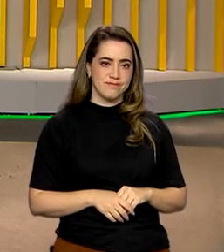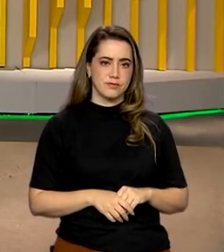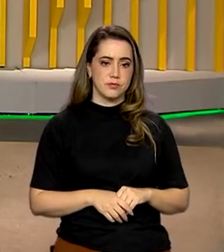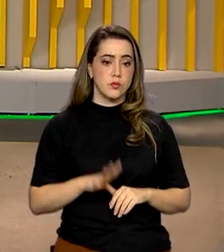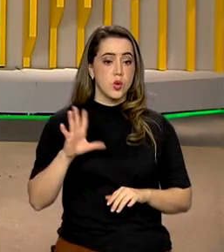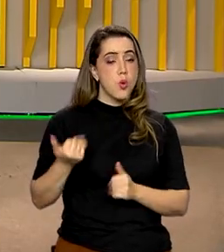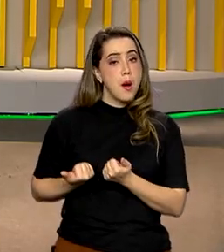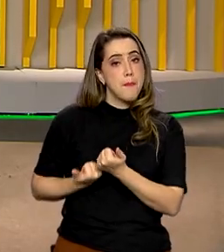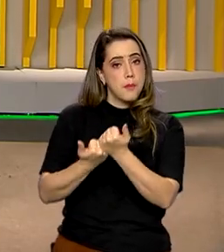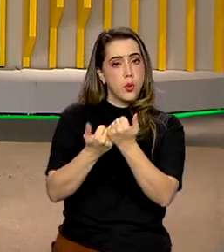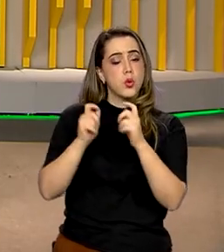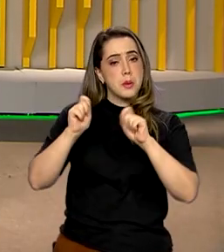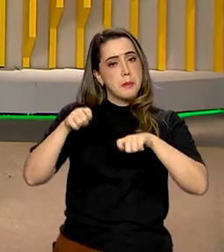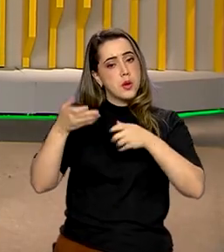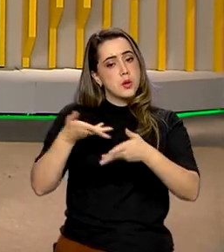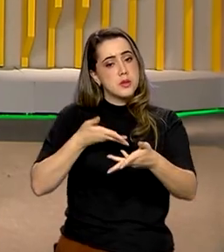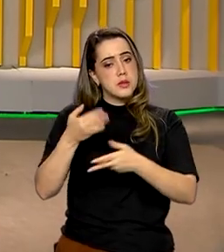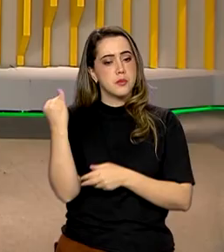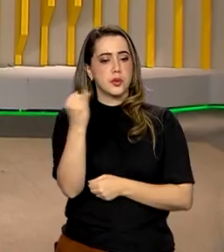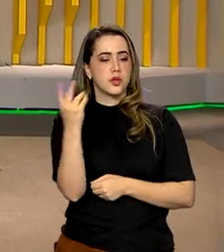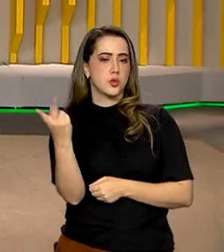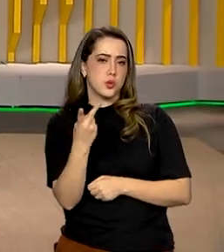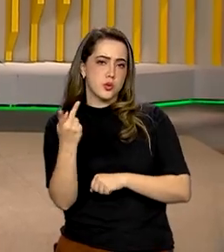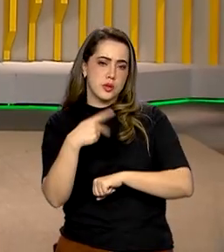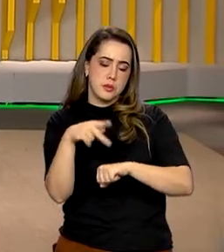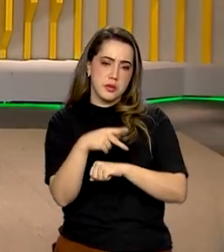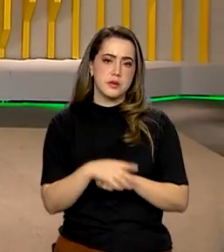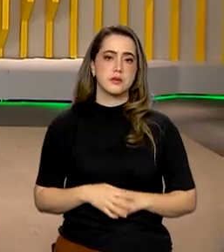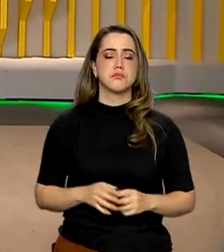Uma cooperação que pode ser útil para os dois países, é, E bem frutífera. Com certeza.